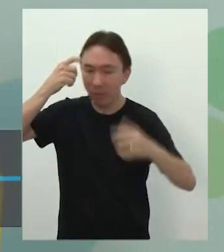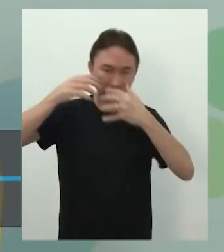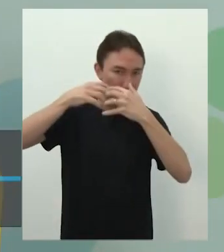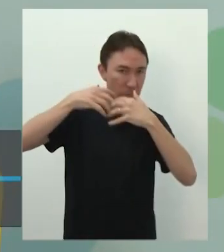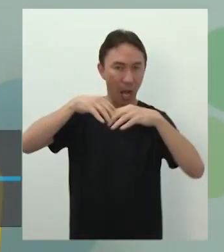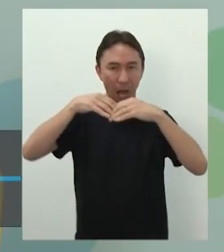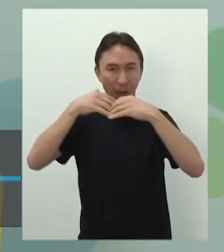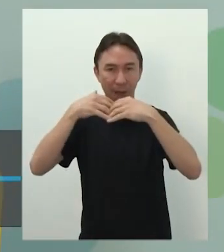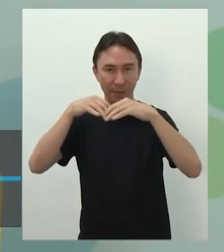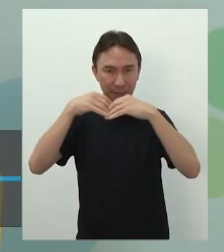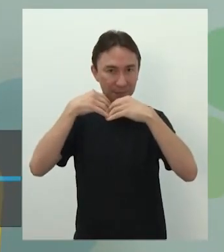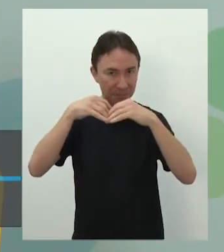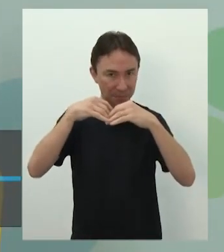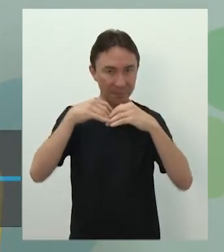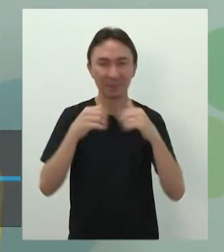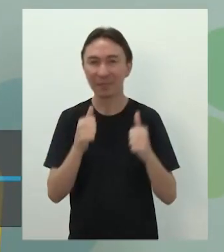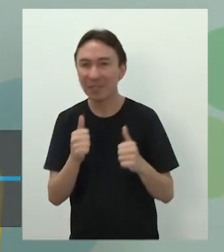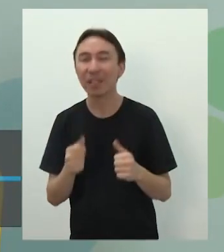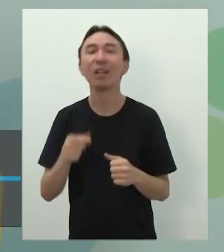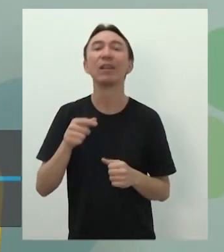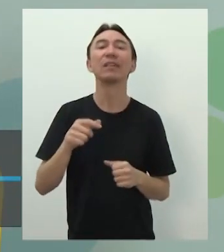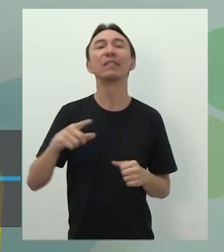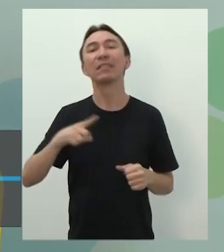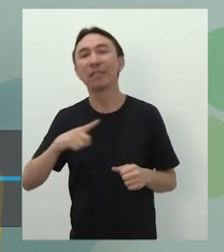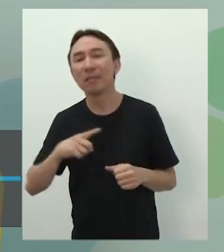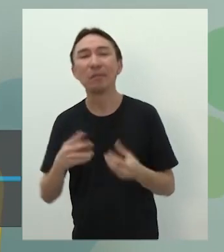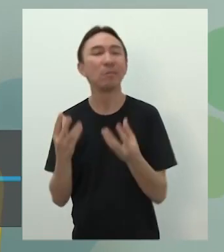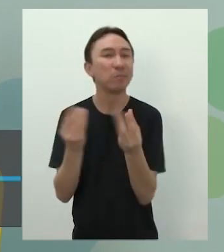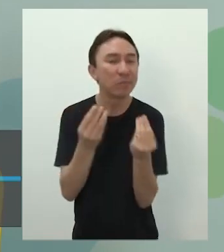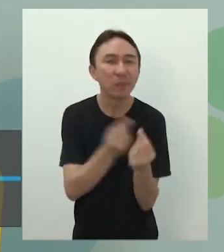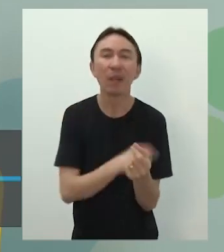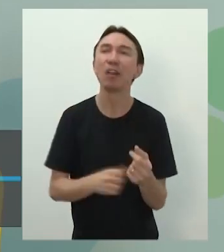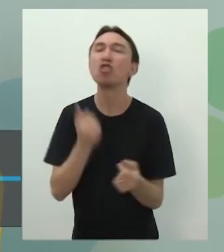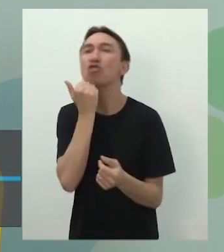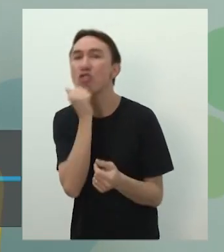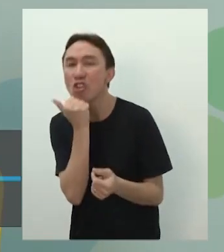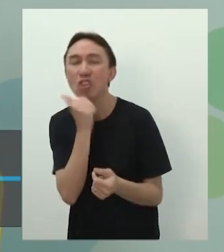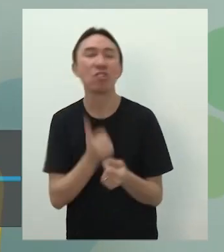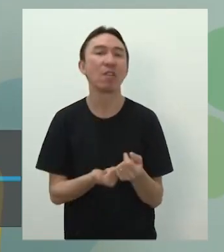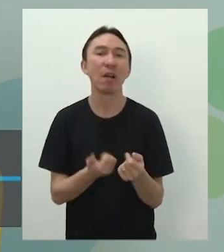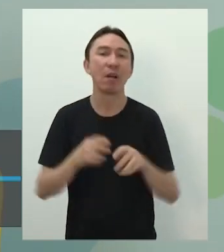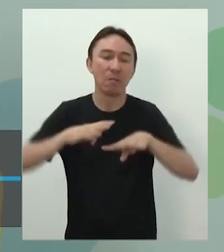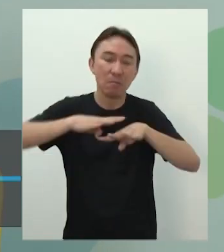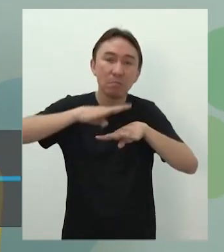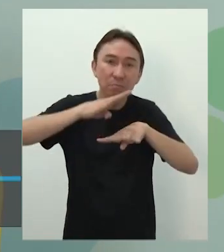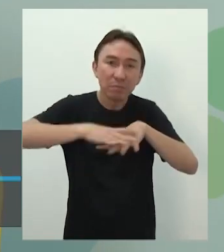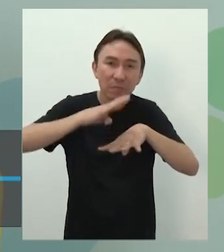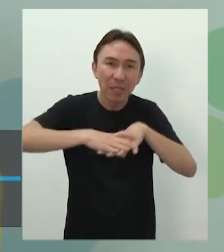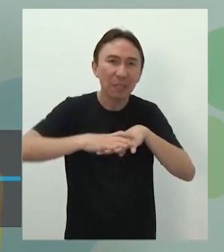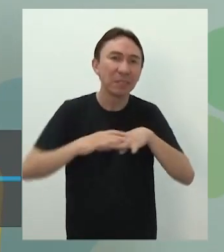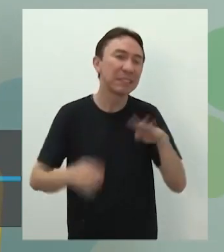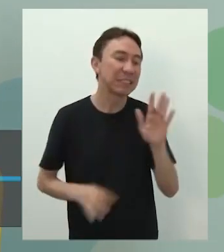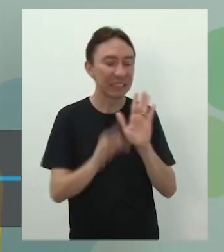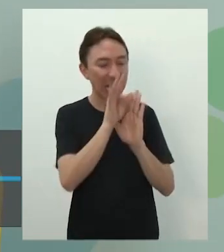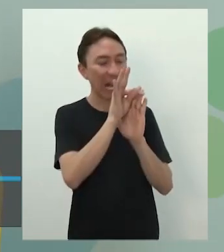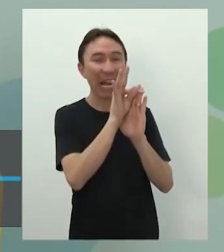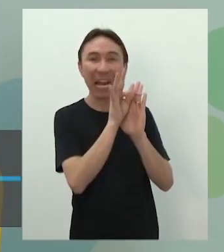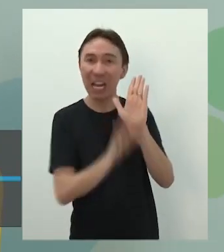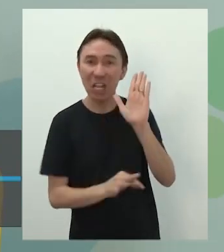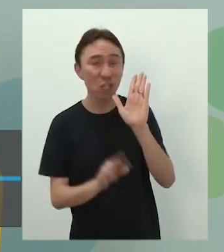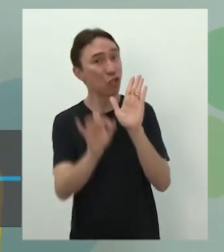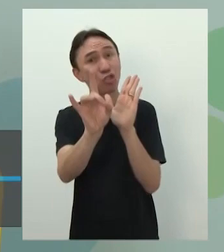A gente tem muito na disciplina de ciências, matemática, textos puramente